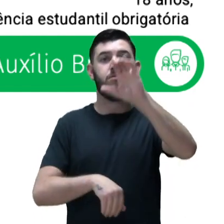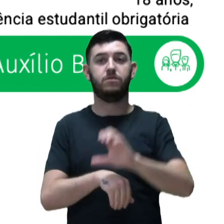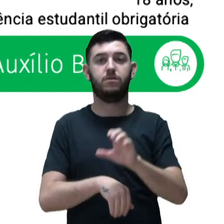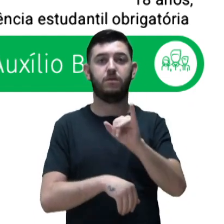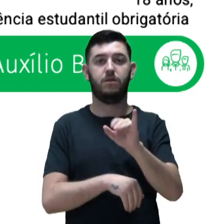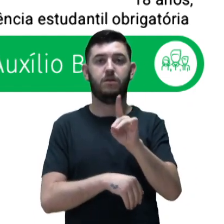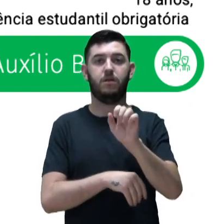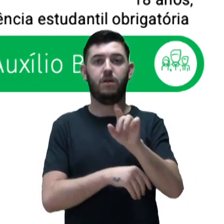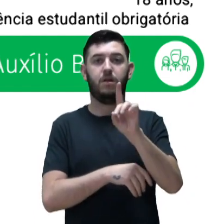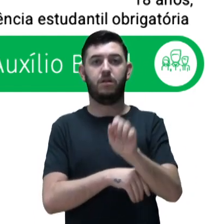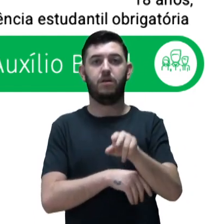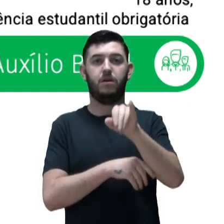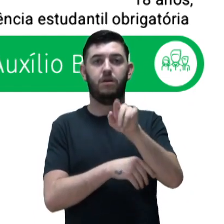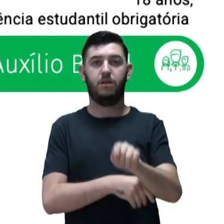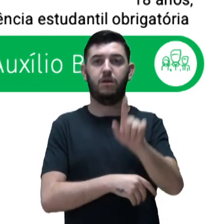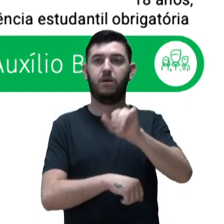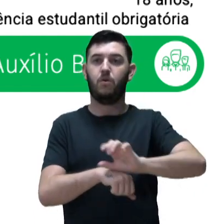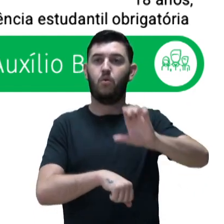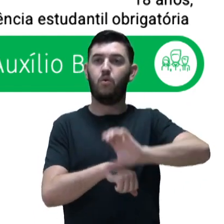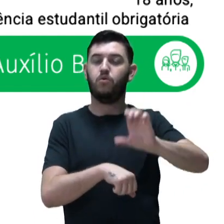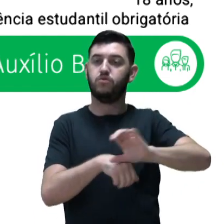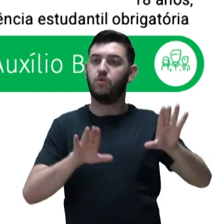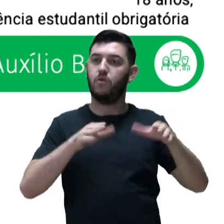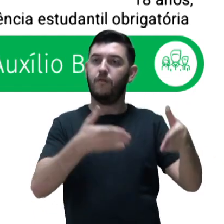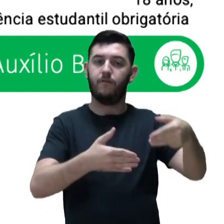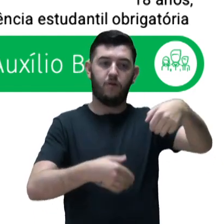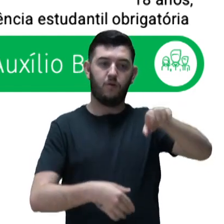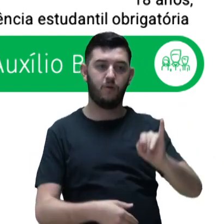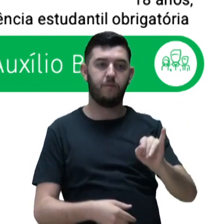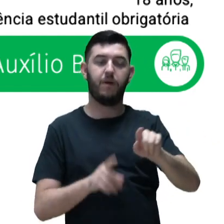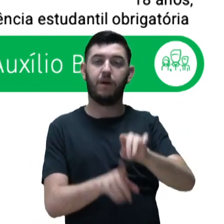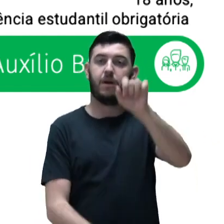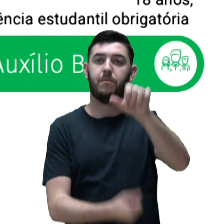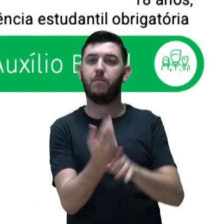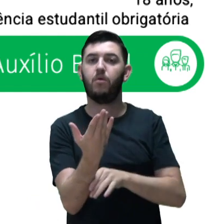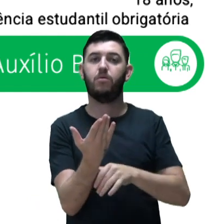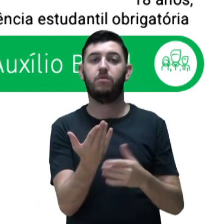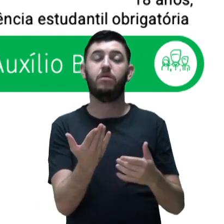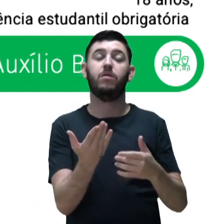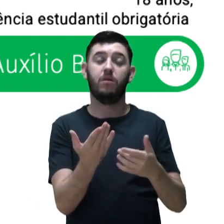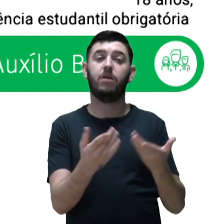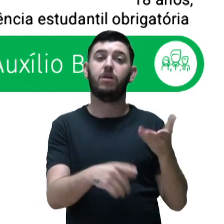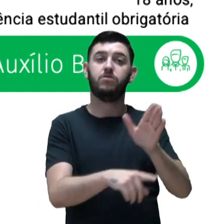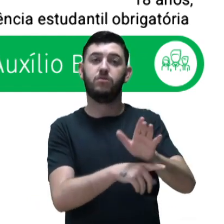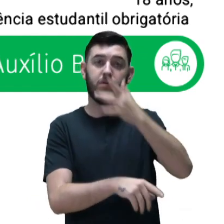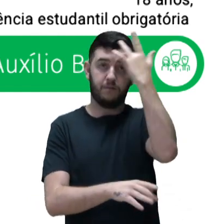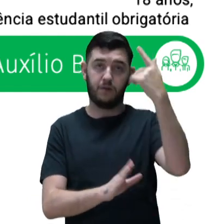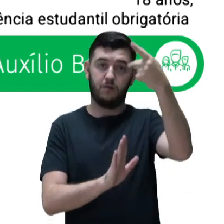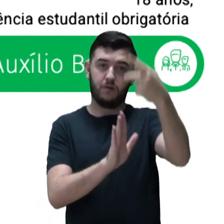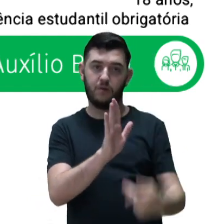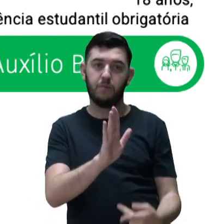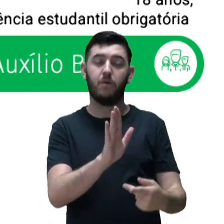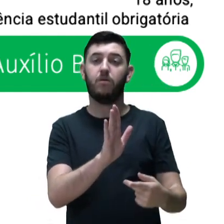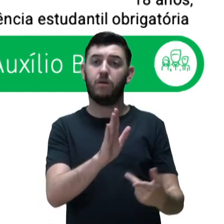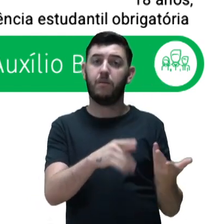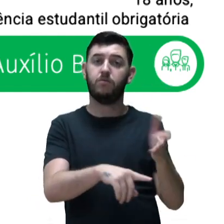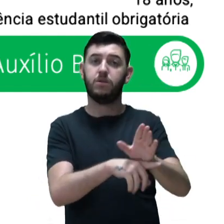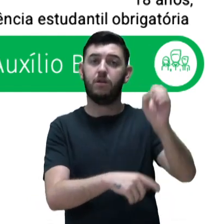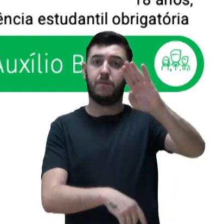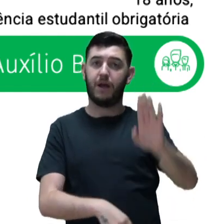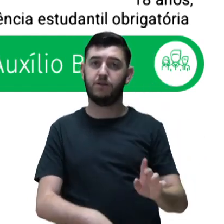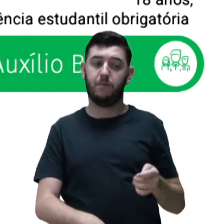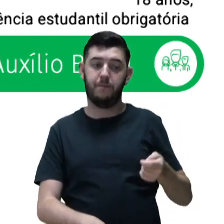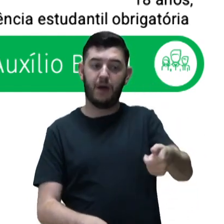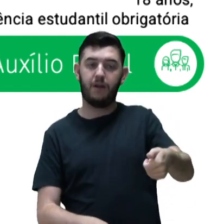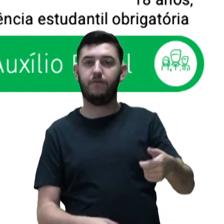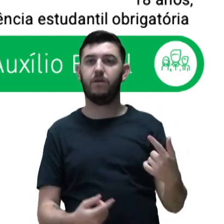de cursos MEI que são voltados para a inclusão produtiva de beneficiários do Programa Auxílio Brasil. A primeira